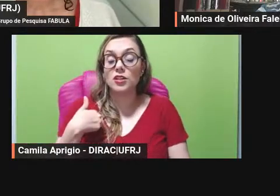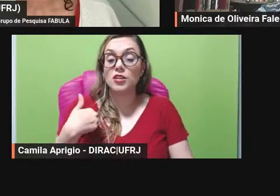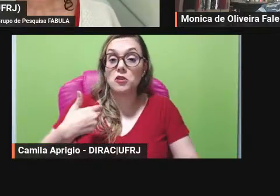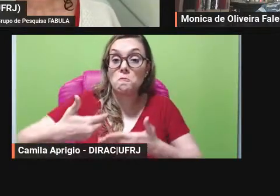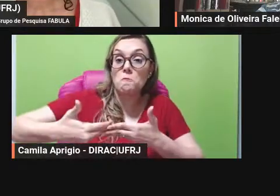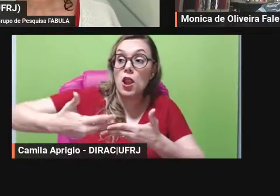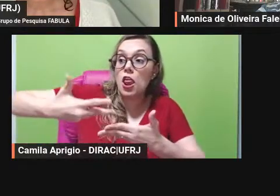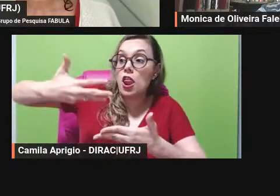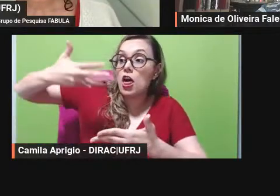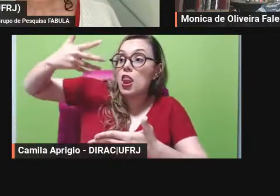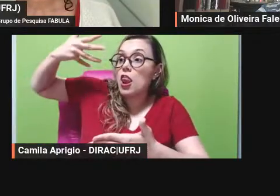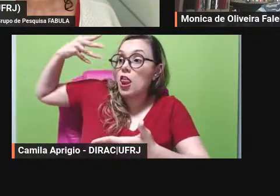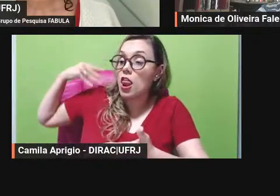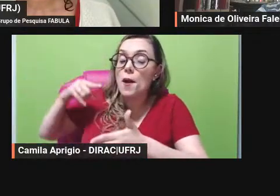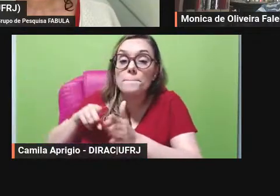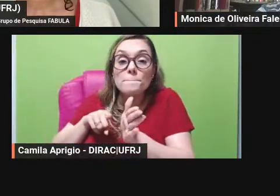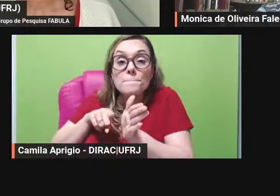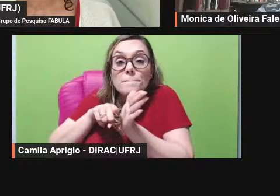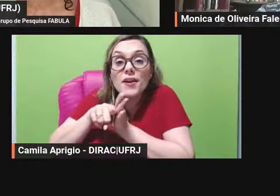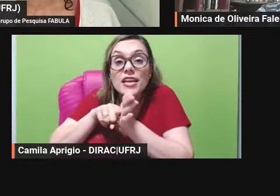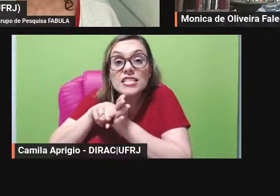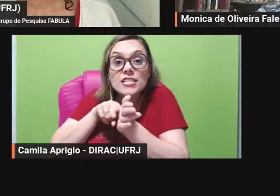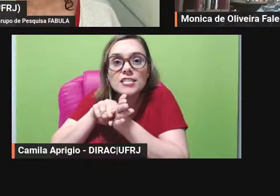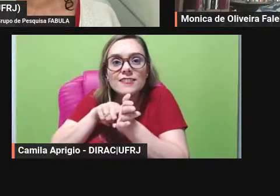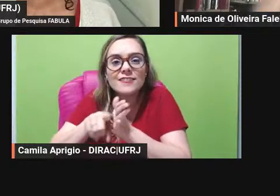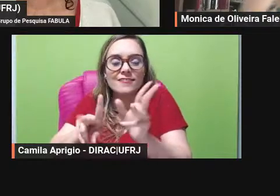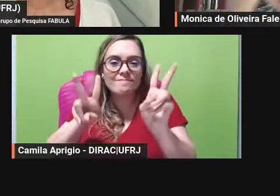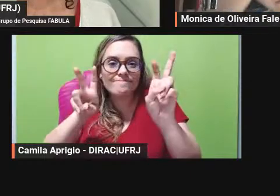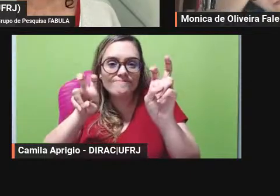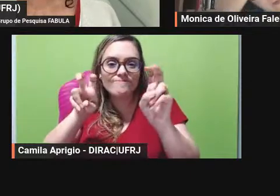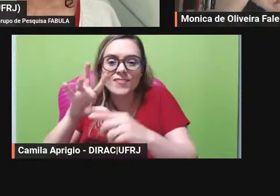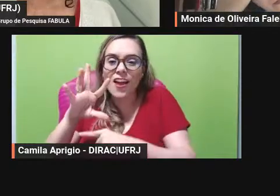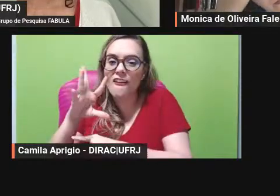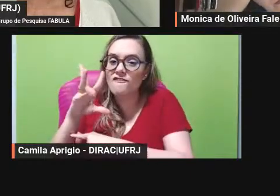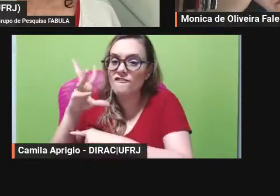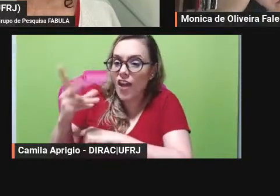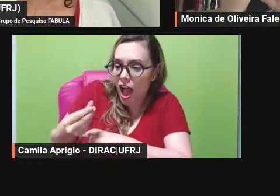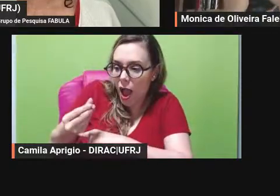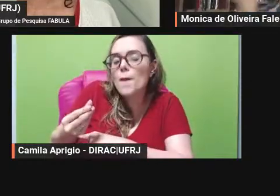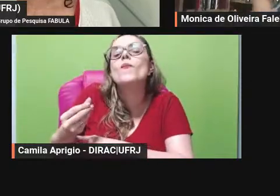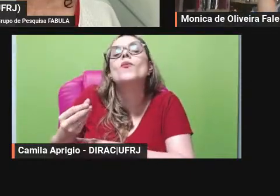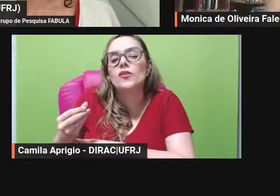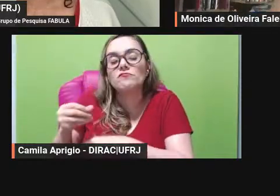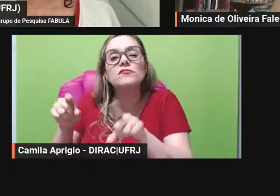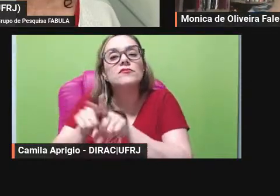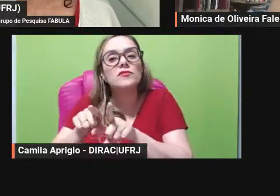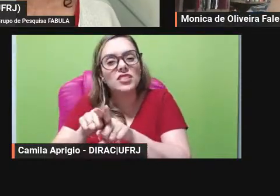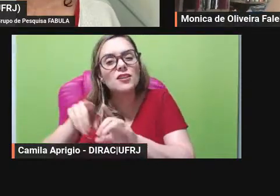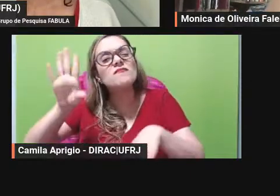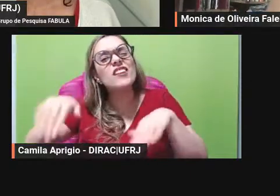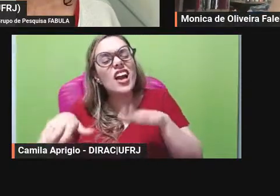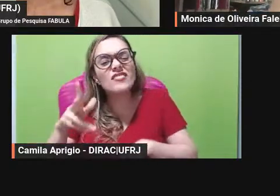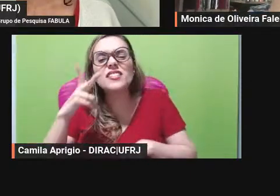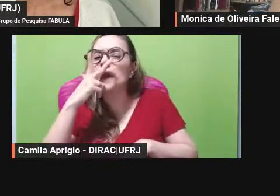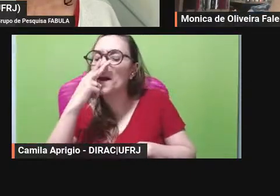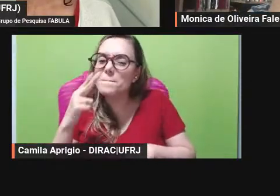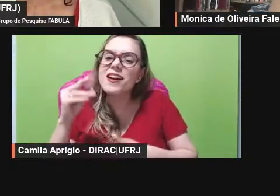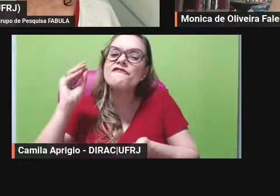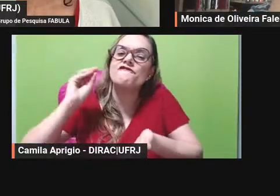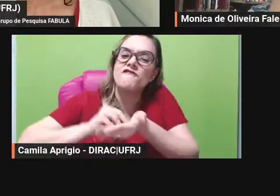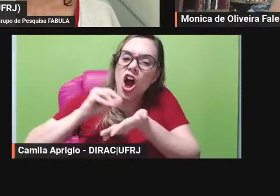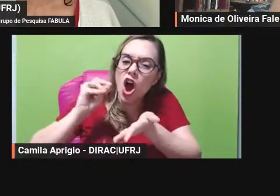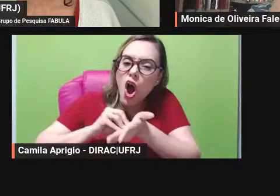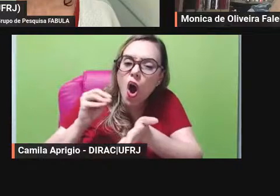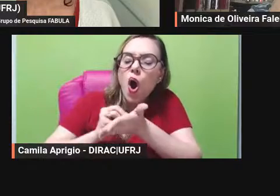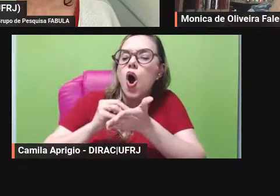as minhas pesquisas sobre a fábula eu gosto muito desse gênero acho que é um gênero injustiçado as pessoas não observam bem